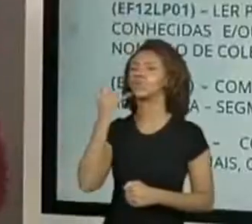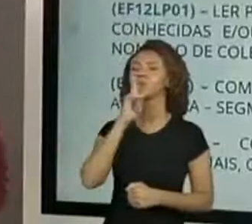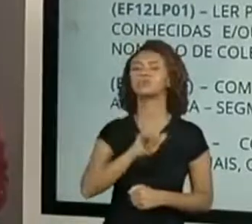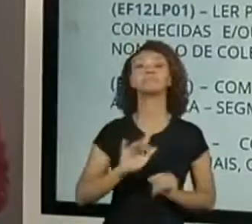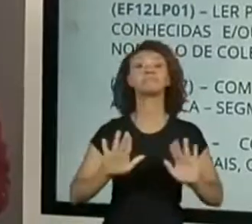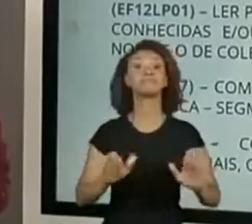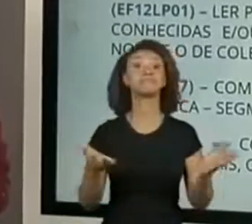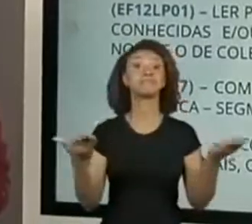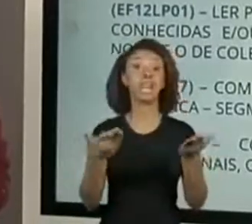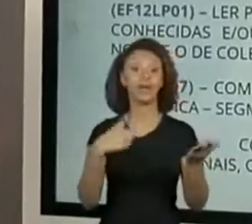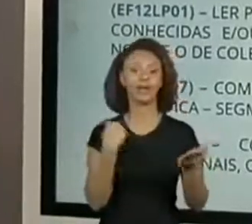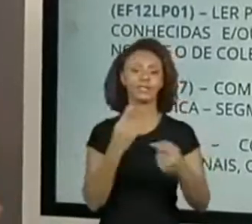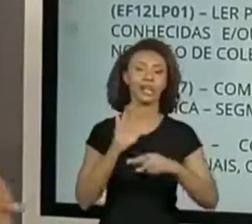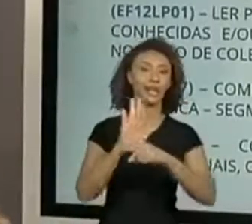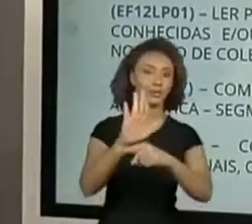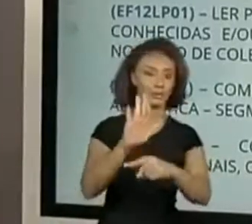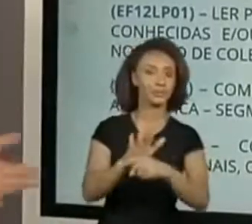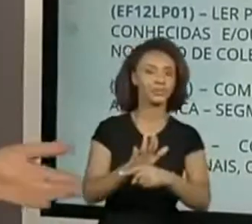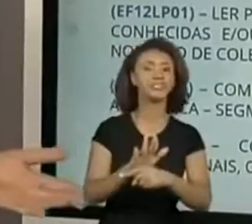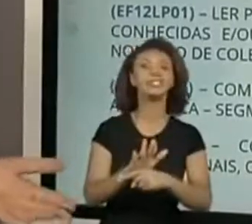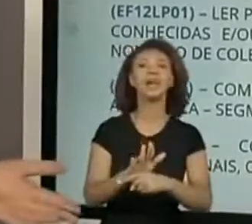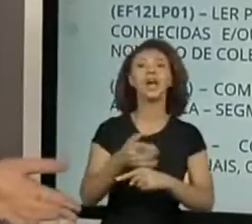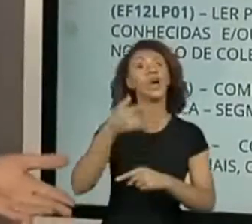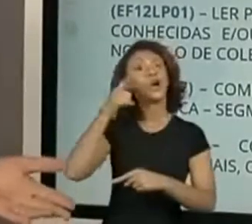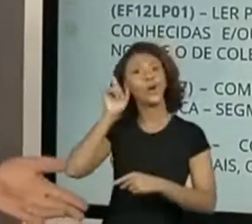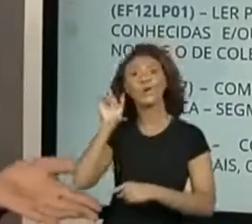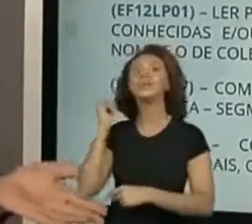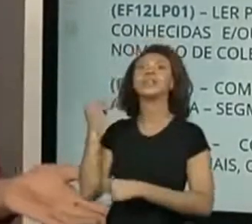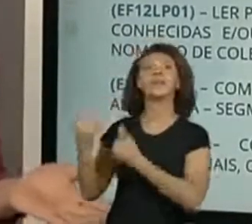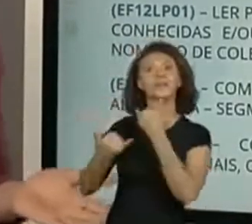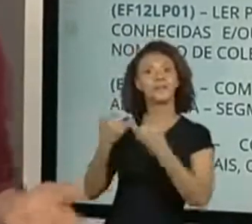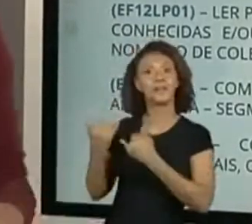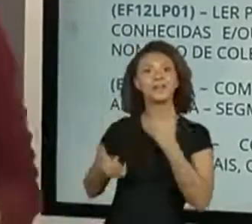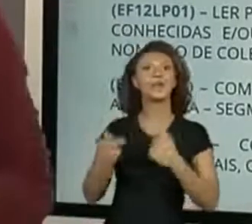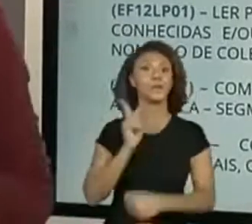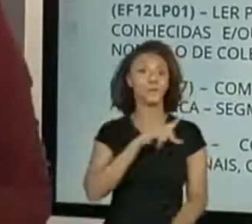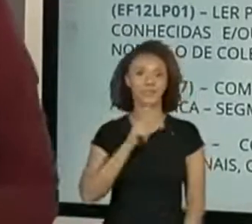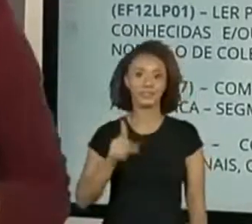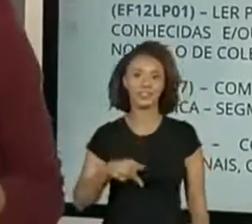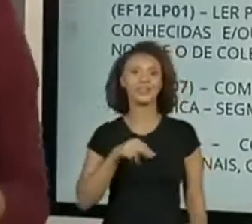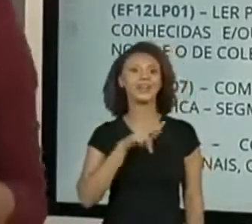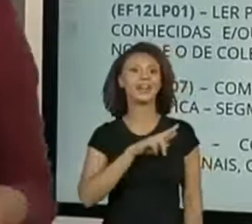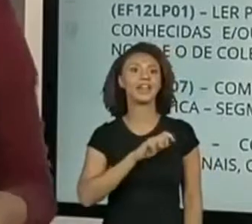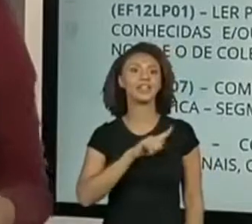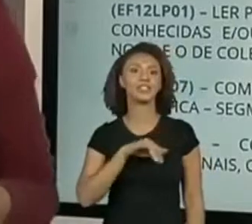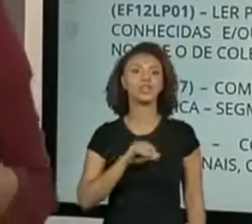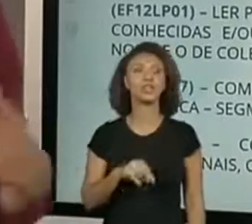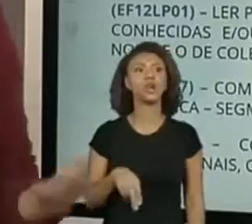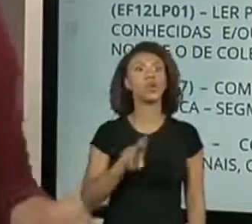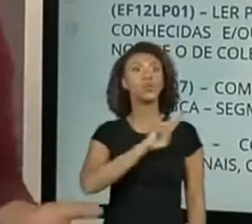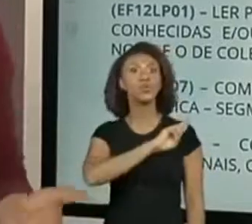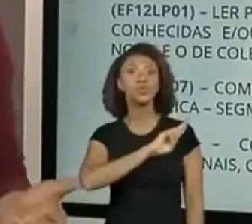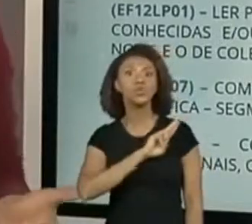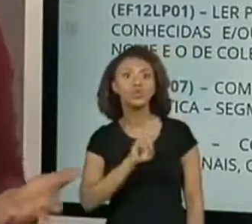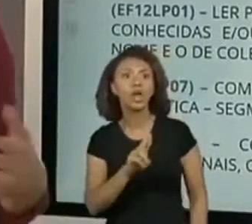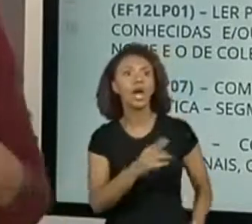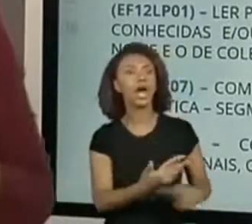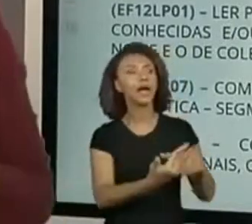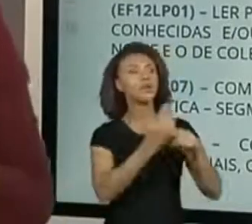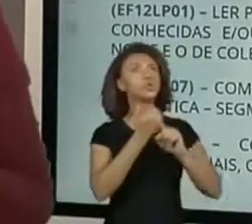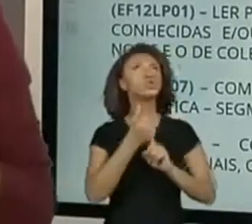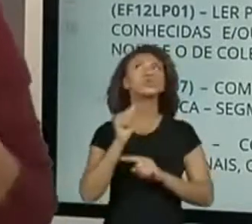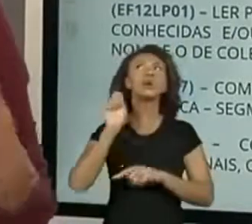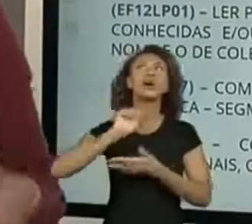continuar ajudando vocês, ontem a gente estava até brincando com a professora Regiane Taveira. Como o nome dela ajudou a gente a pensar